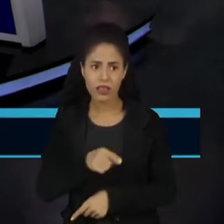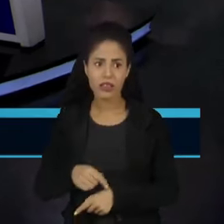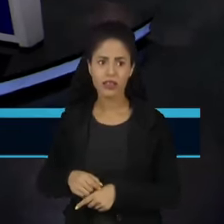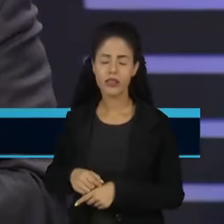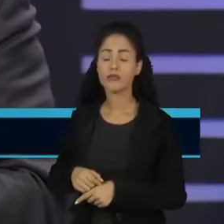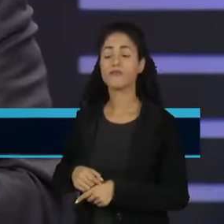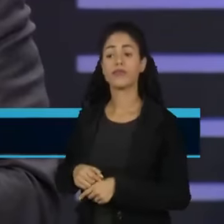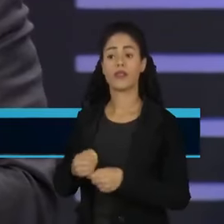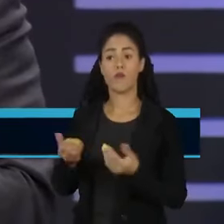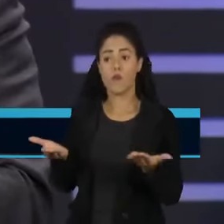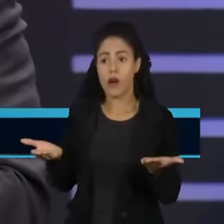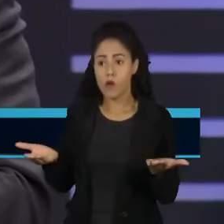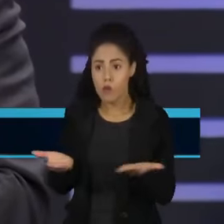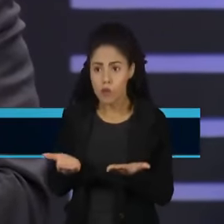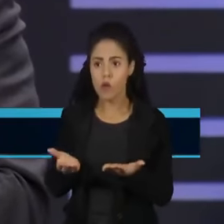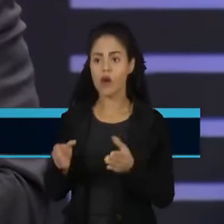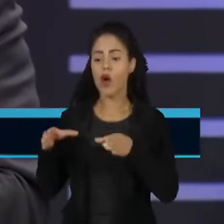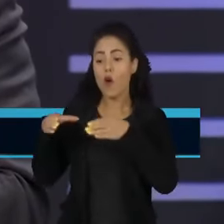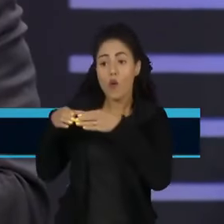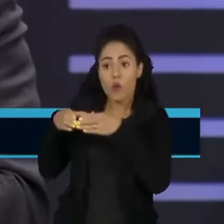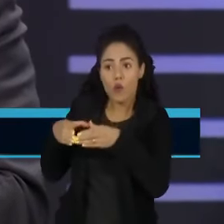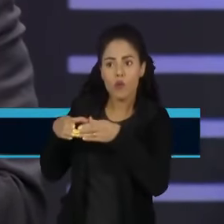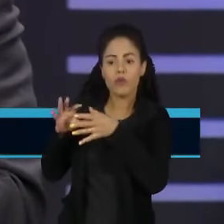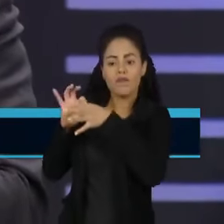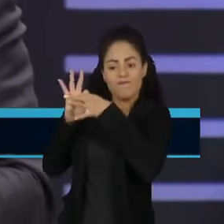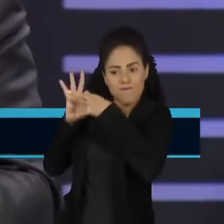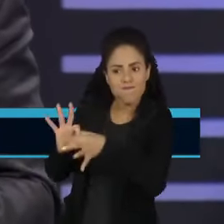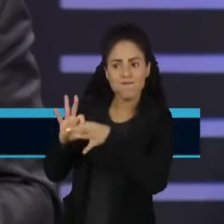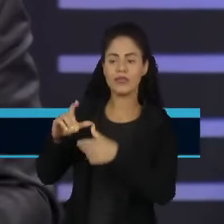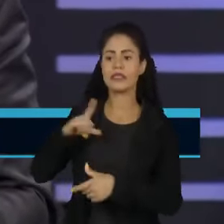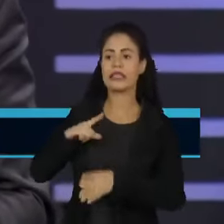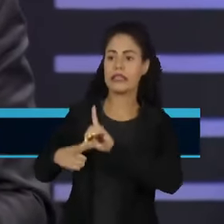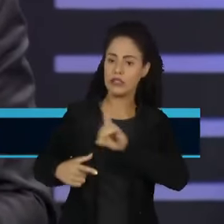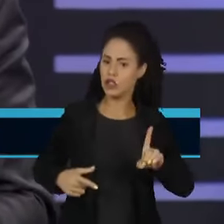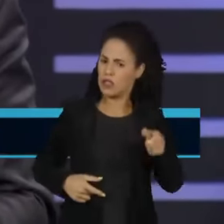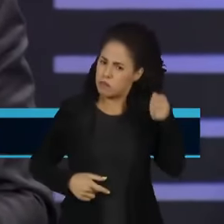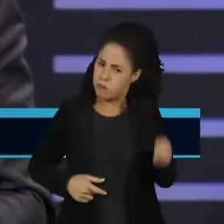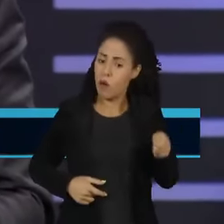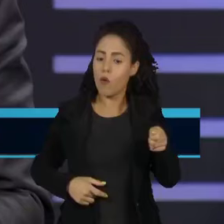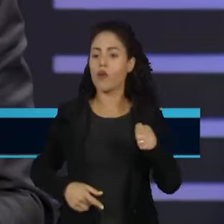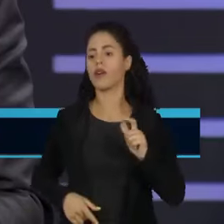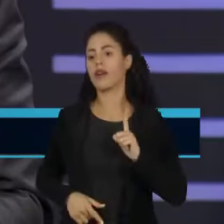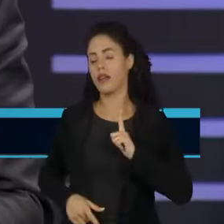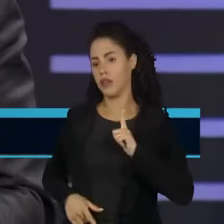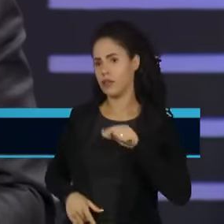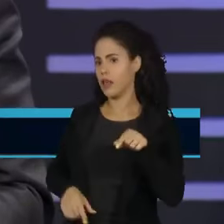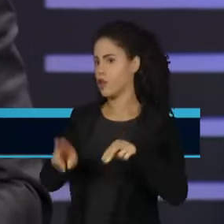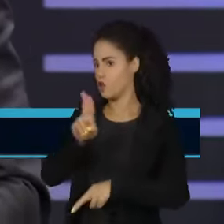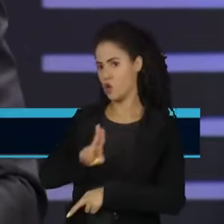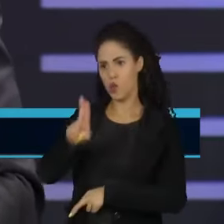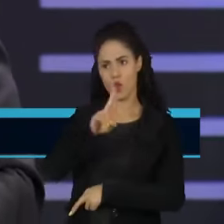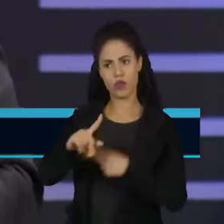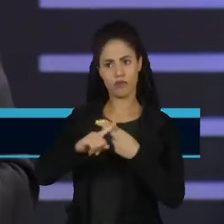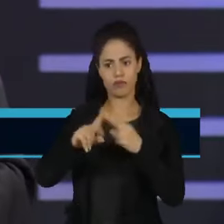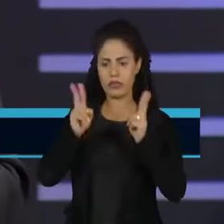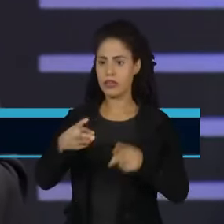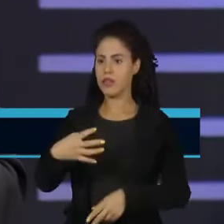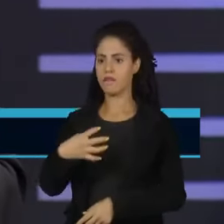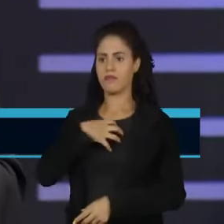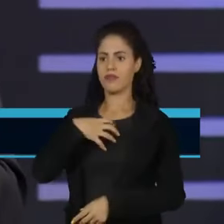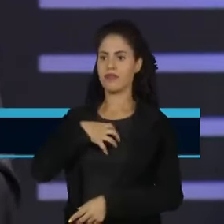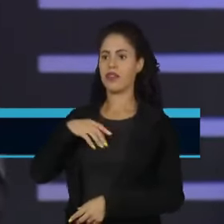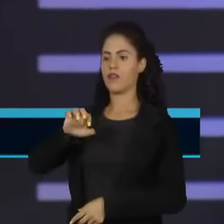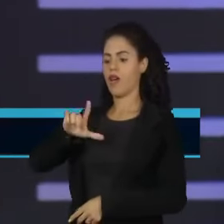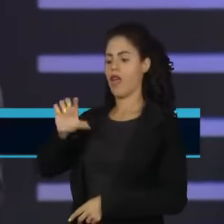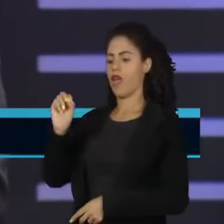primeiro momento, provavelmente grupos ligados mais à extrema direita, que sentem-se representados pelo Elon